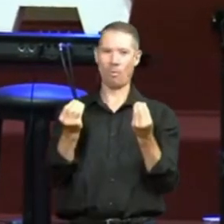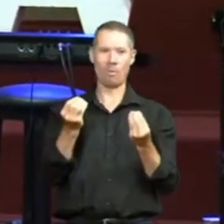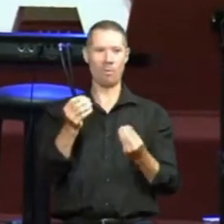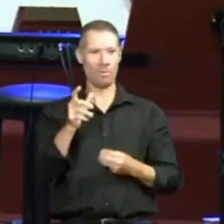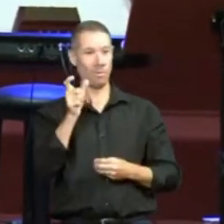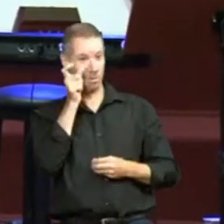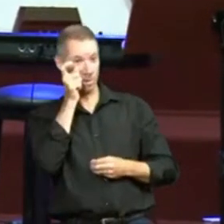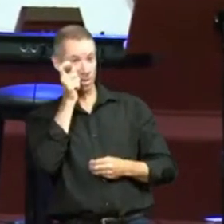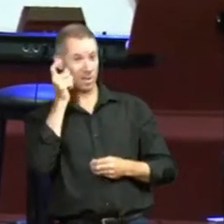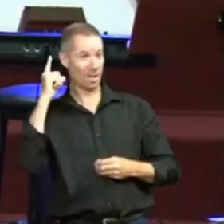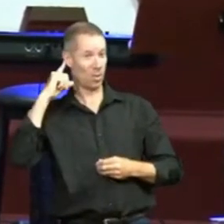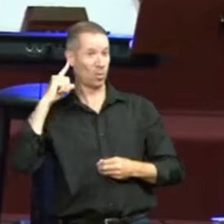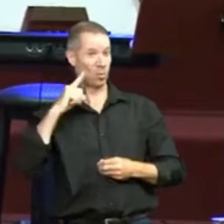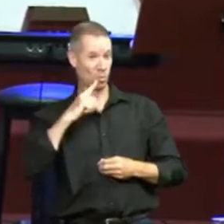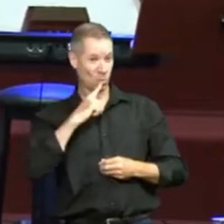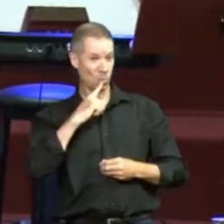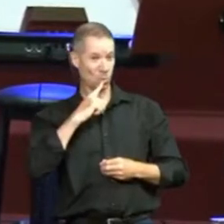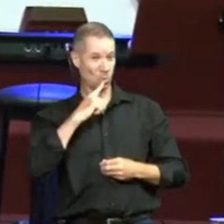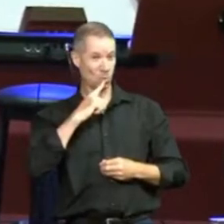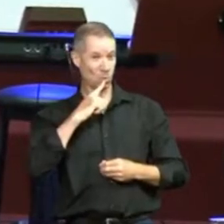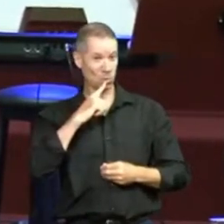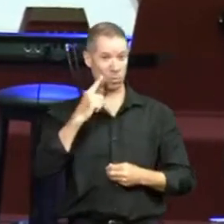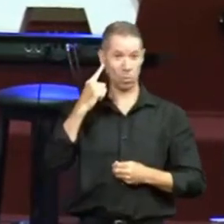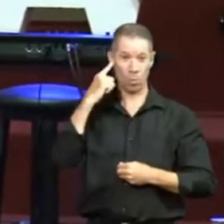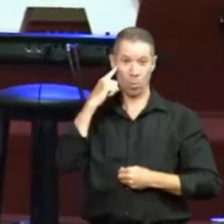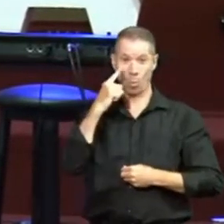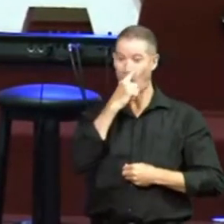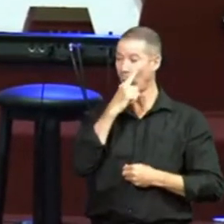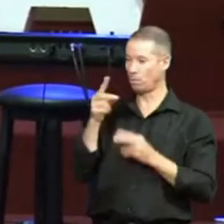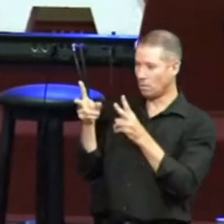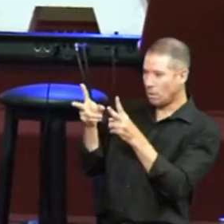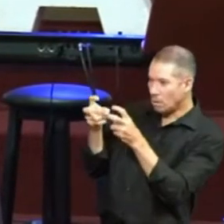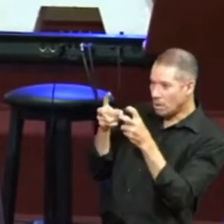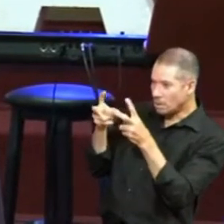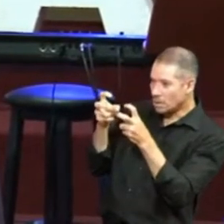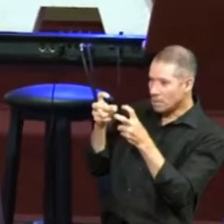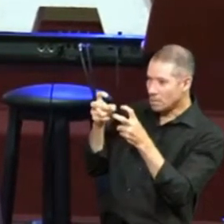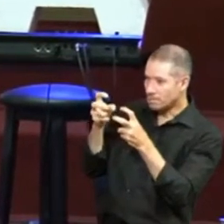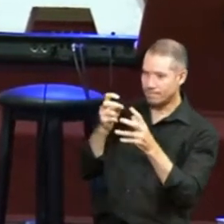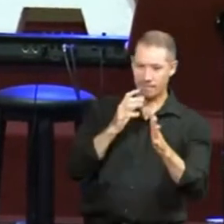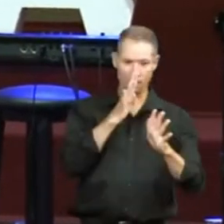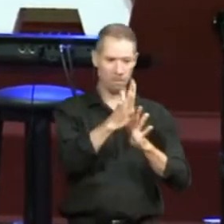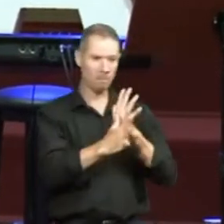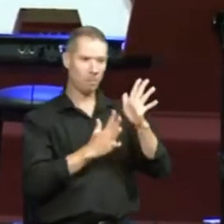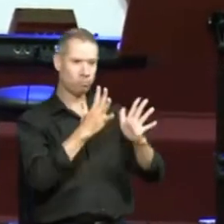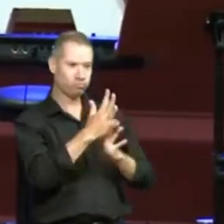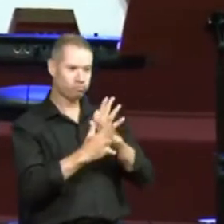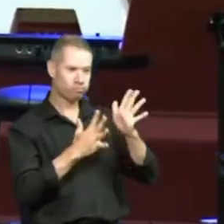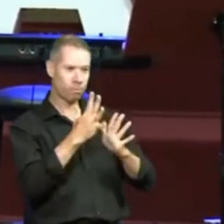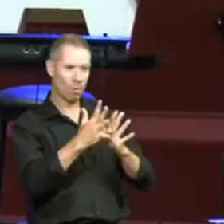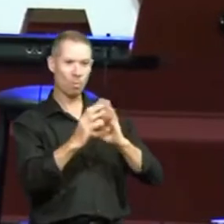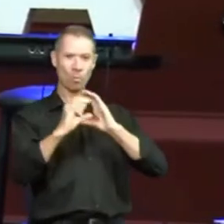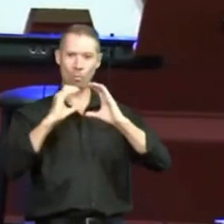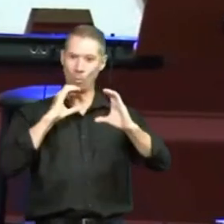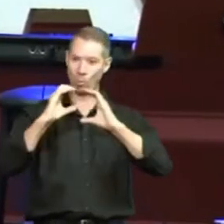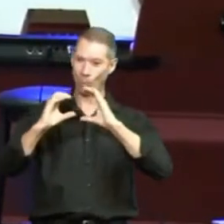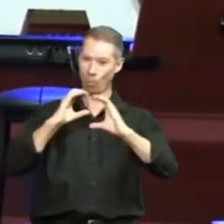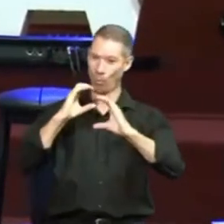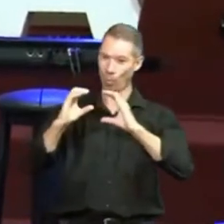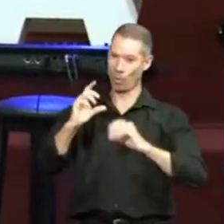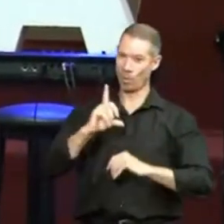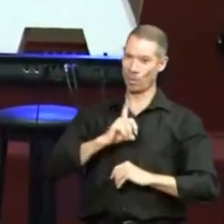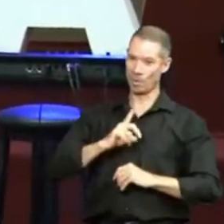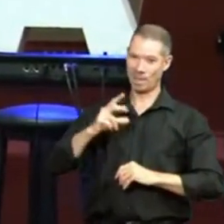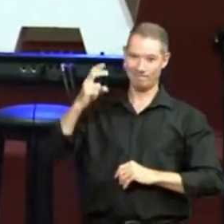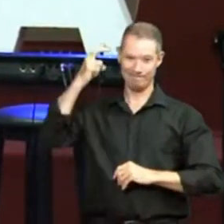O surdo, ele ouve com os olhos e ele fala através das mãos. E o surdo tem uma cultura